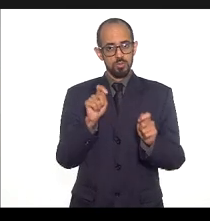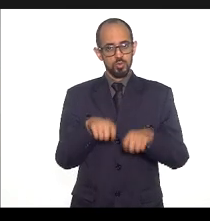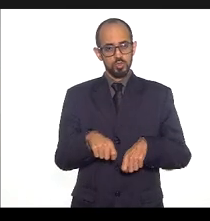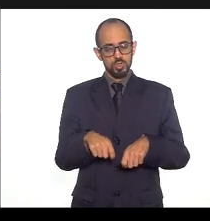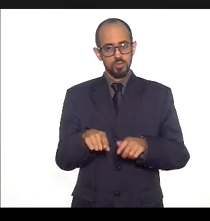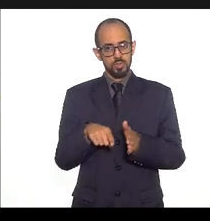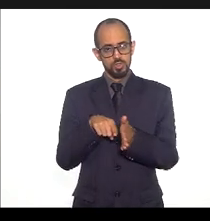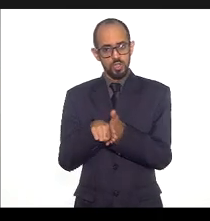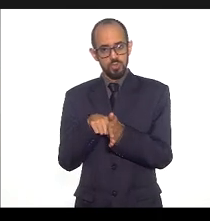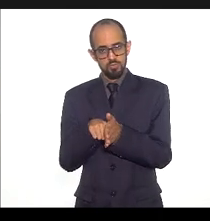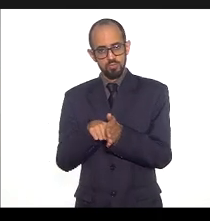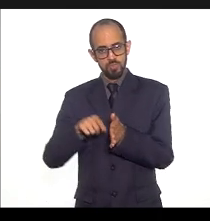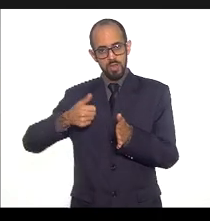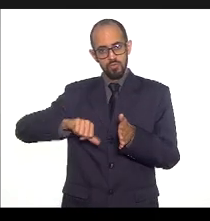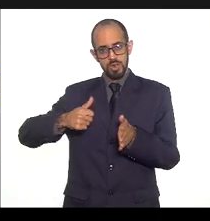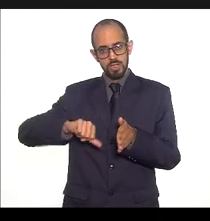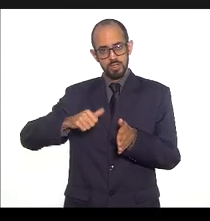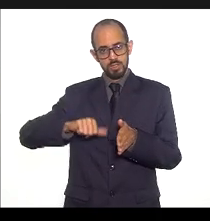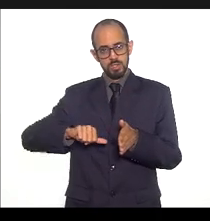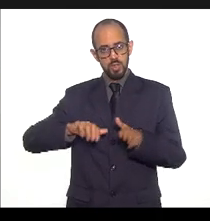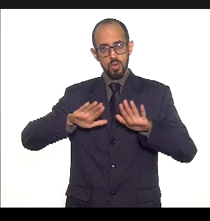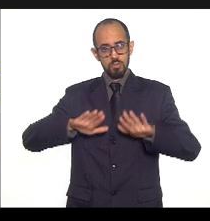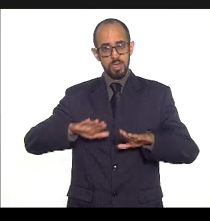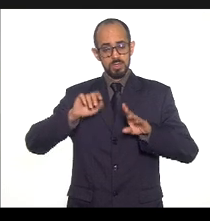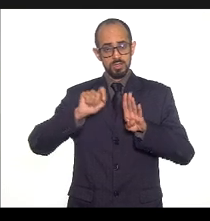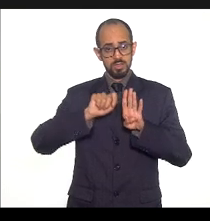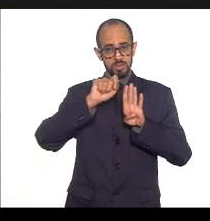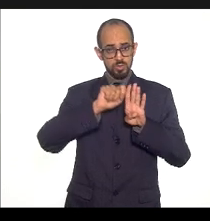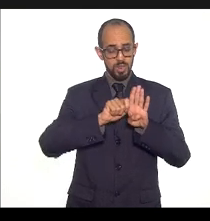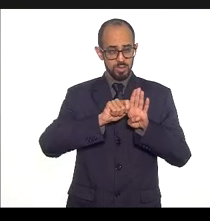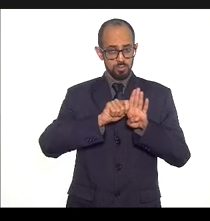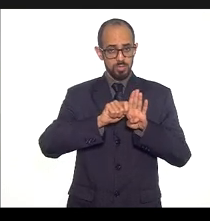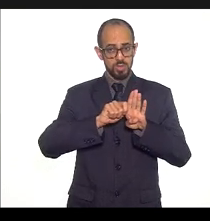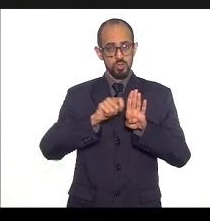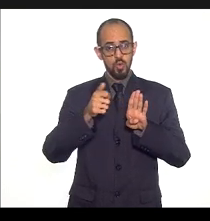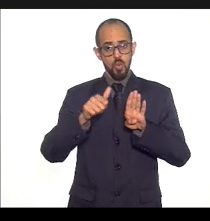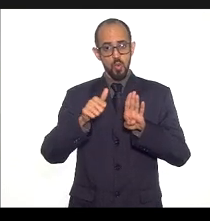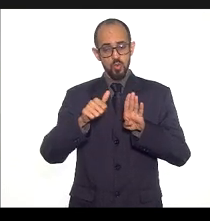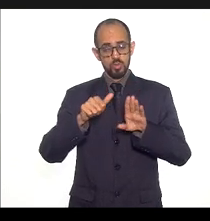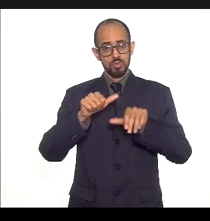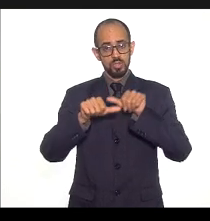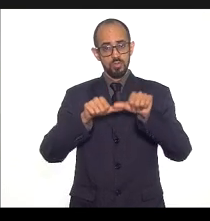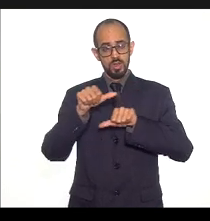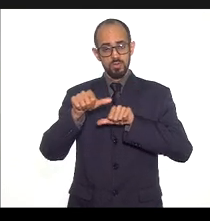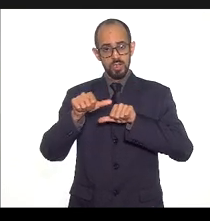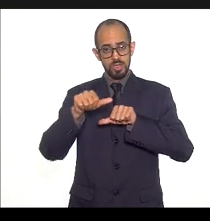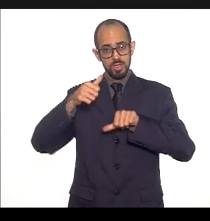monitorados e neste quadrimestre houve avaliação em 11 desses indicadores